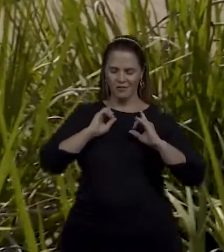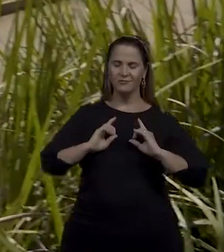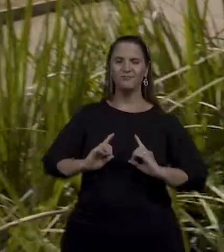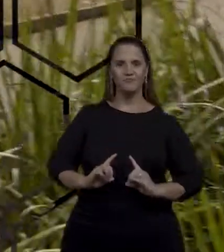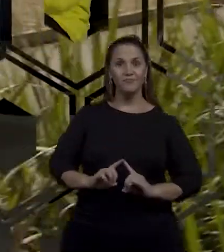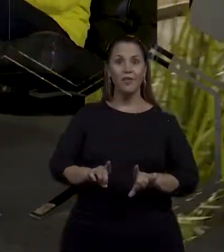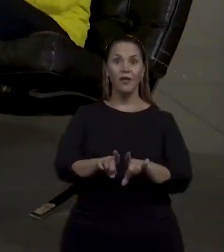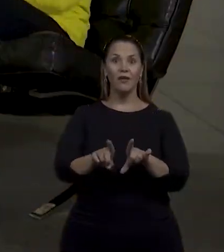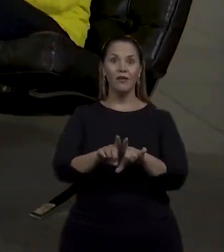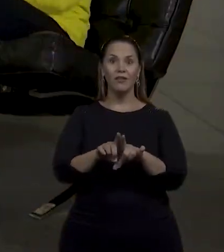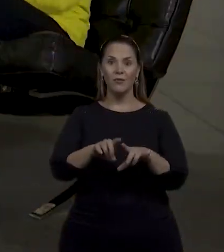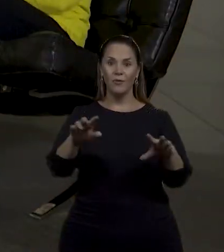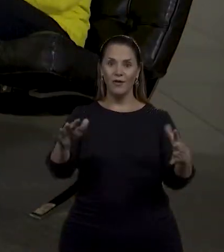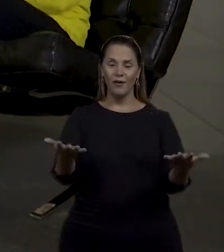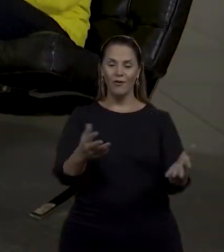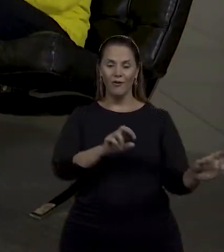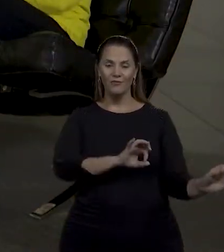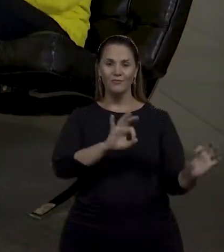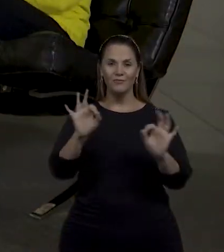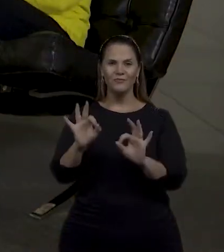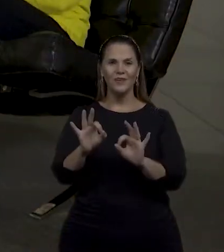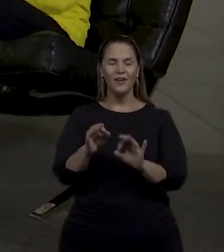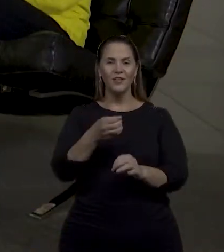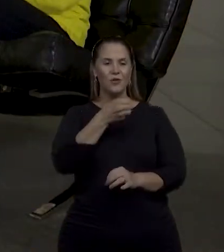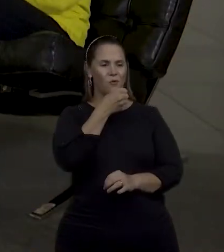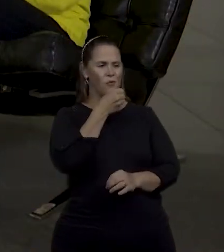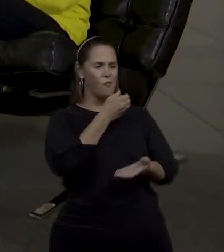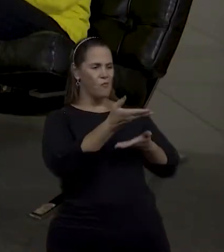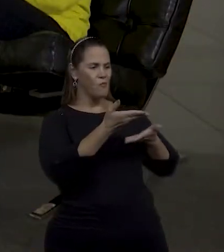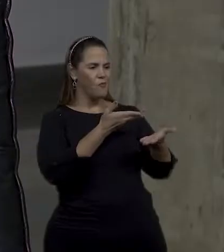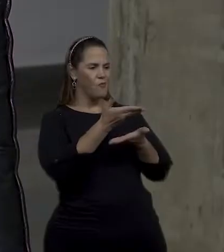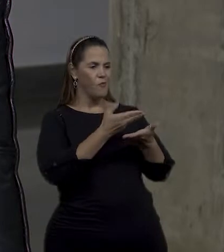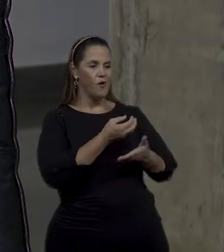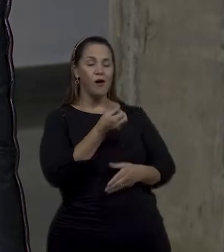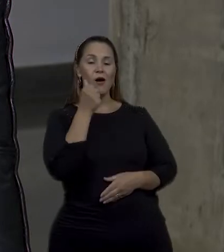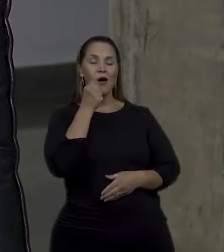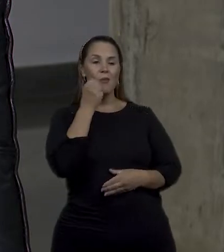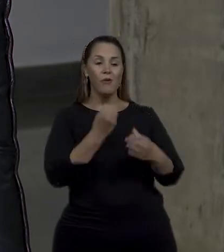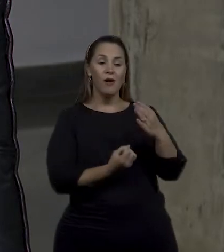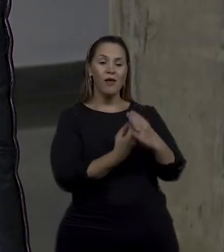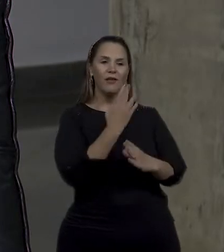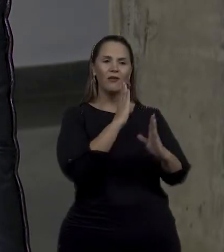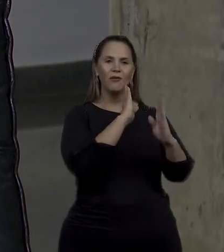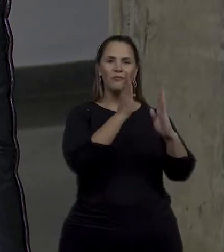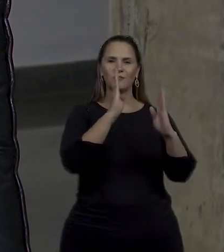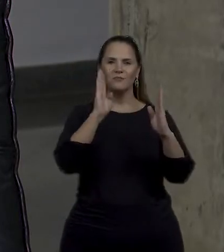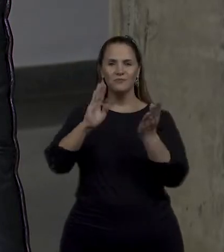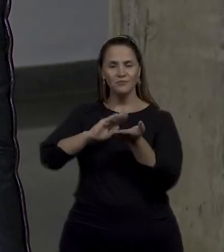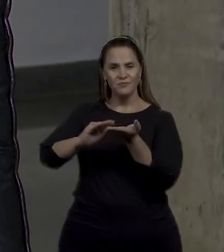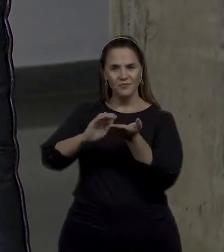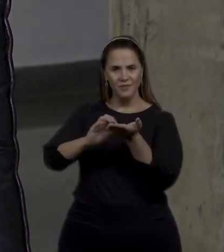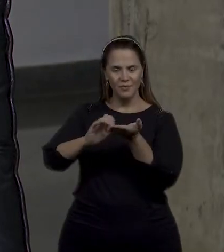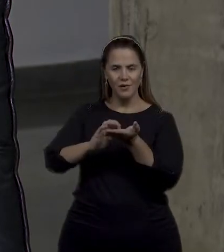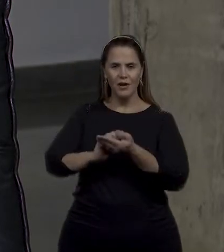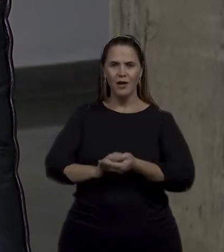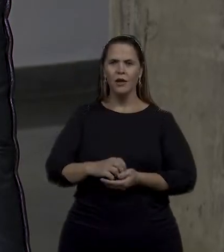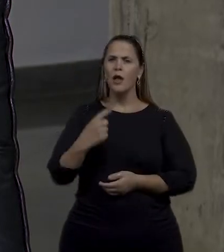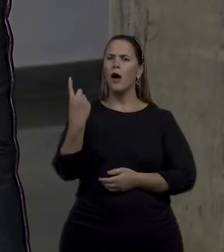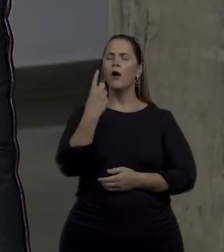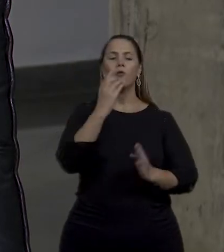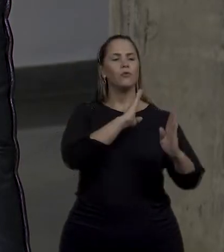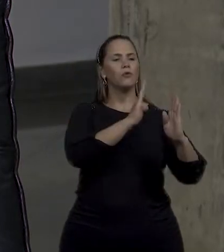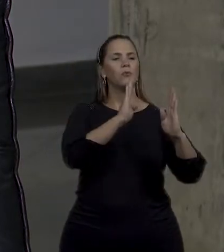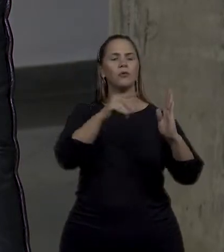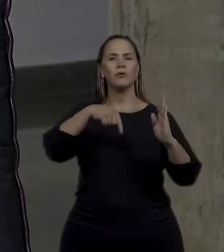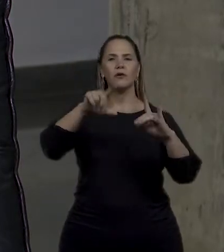E veja também o nosso bate-papo com a fundadora da Biblioteca Braille, Dorina Don Will, única pública do